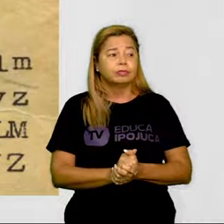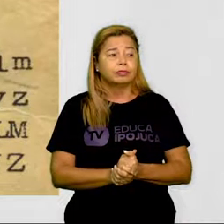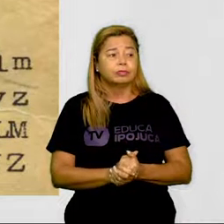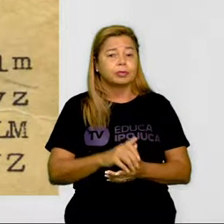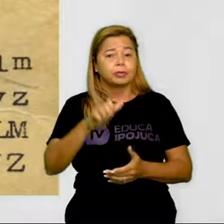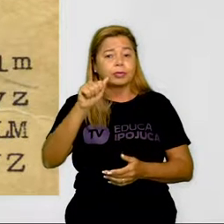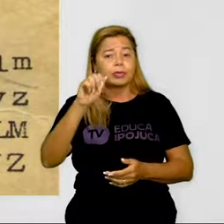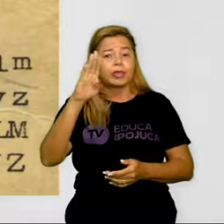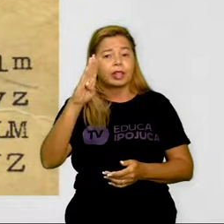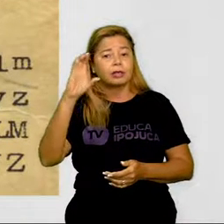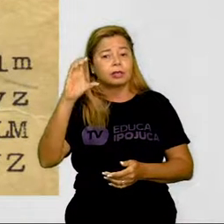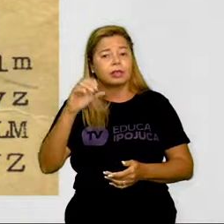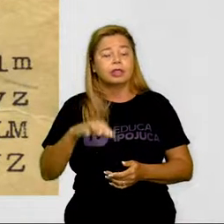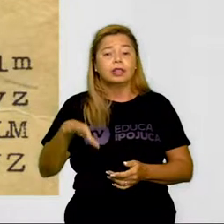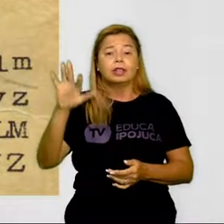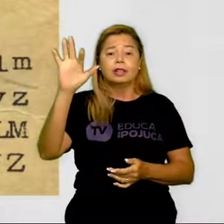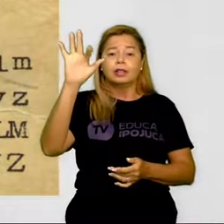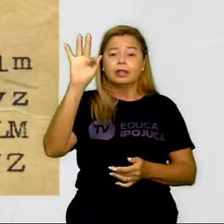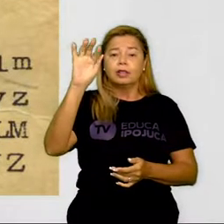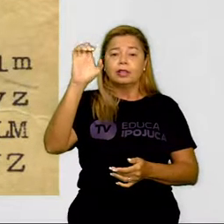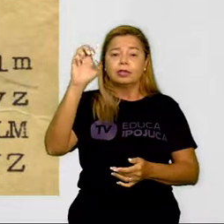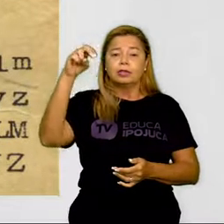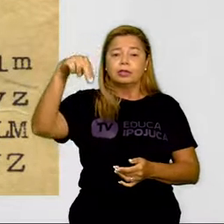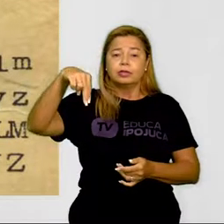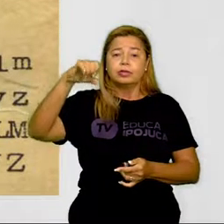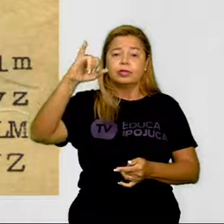Alfabeto fenício, veja só como era.